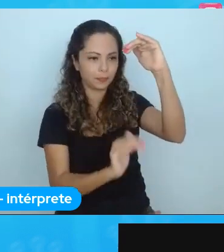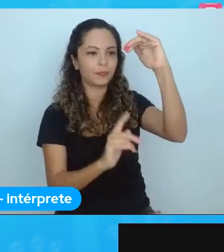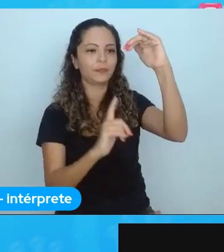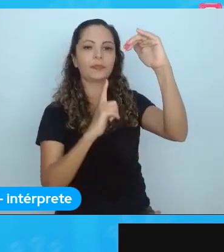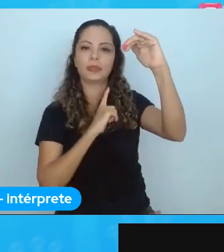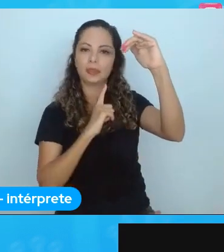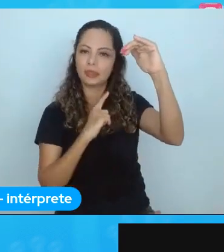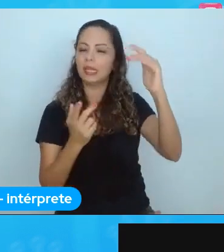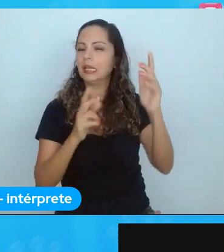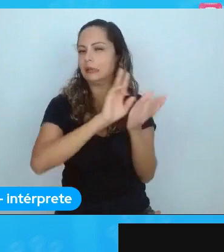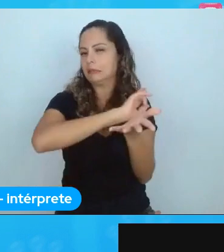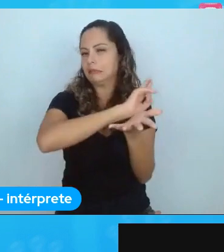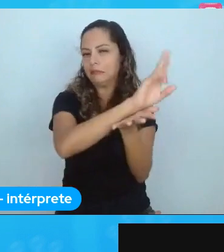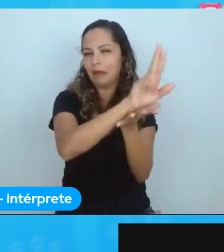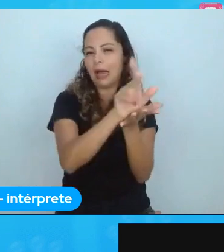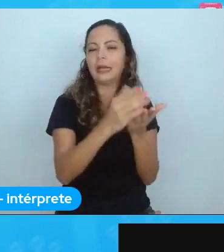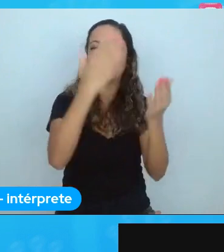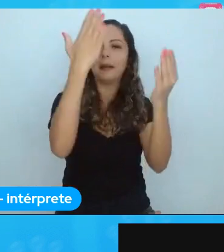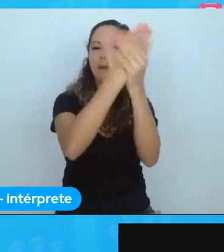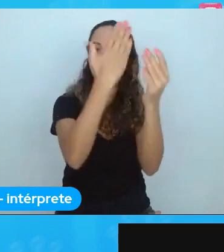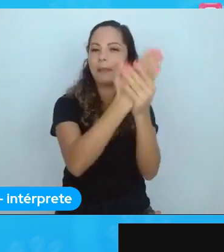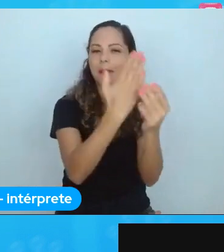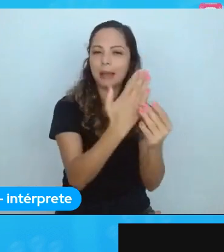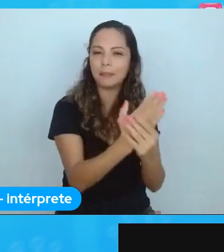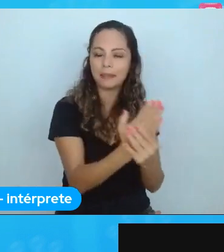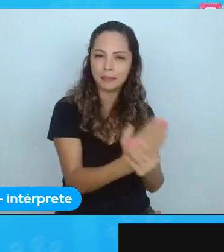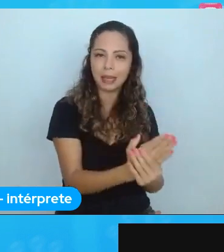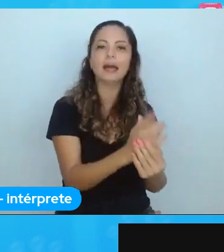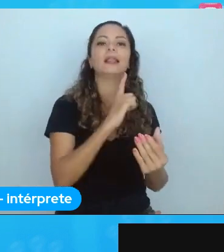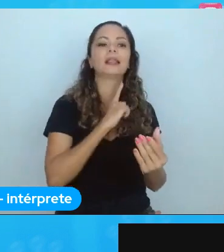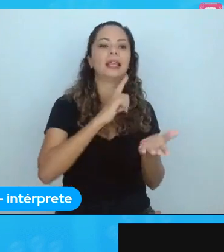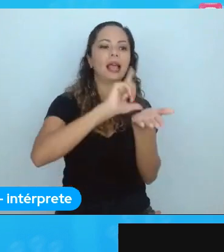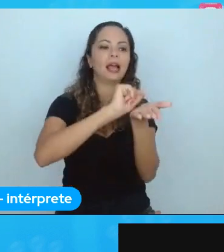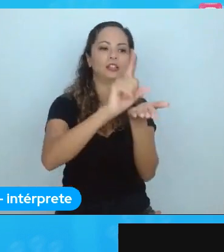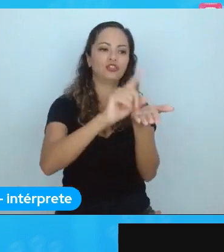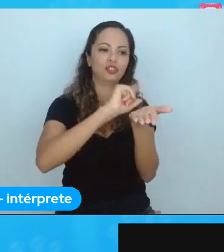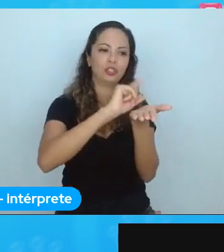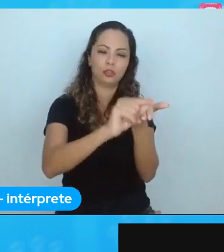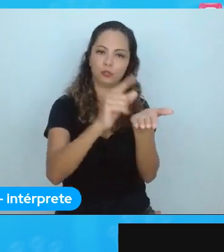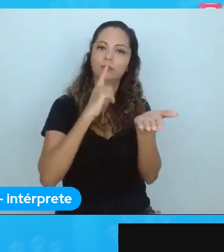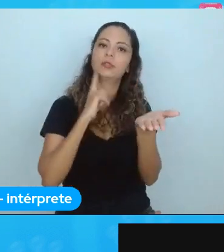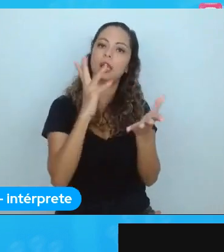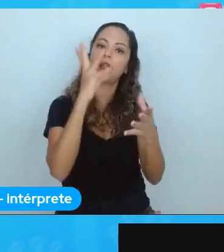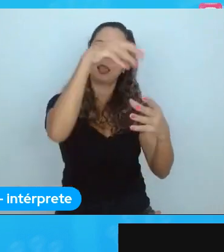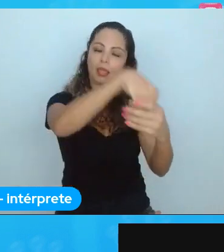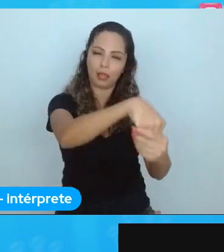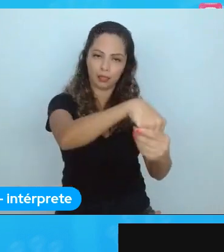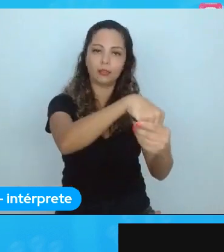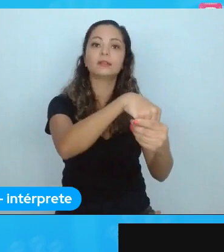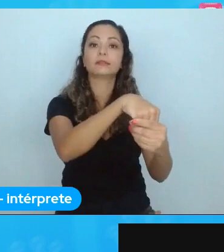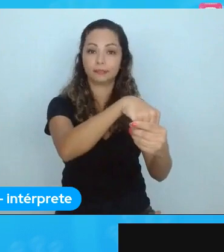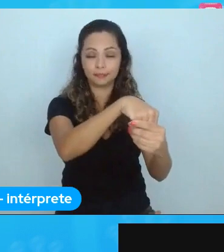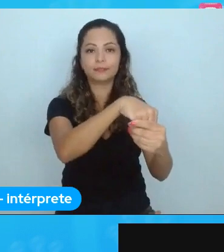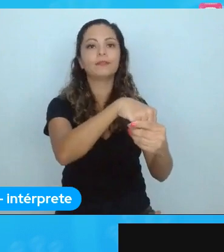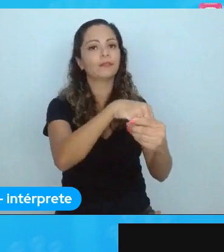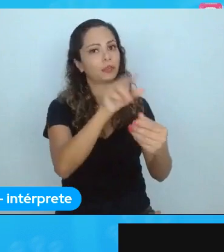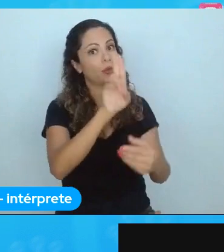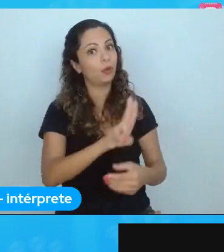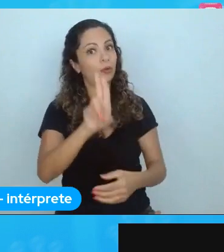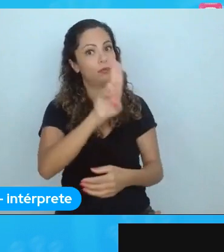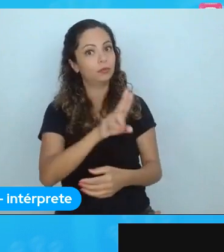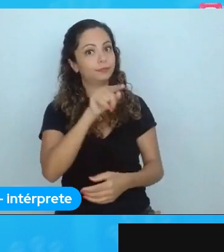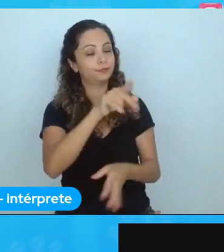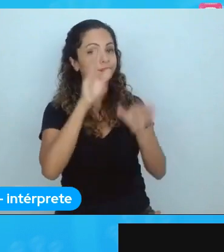PubMed, por exemplo, Cielo também, usei um pouco, e na